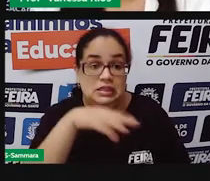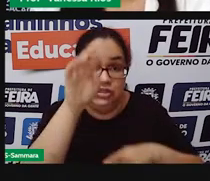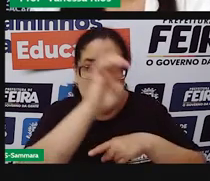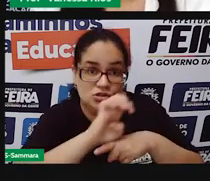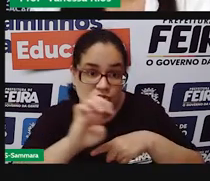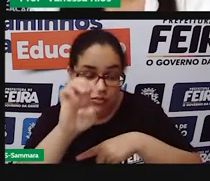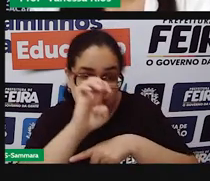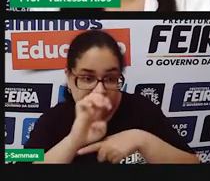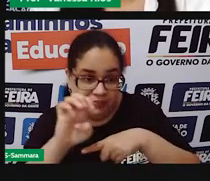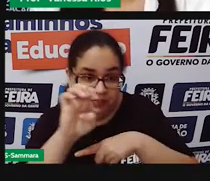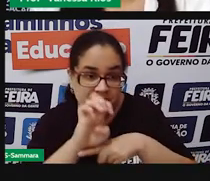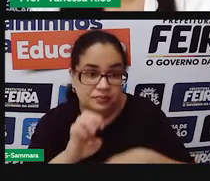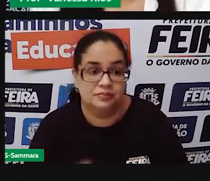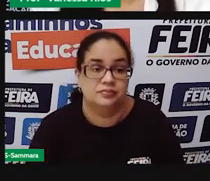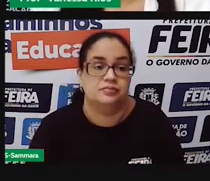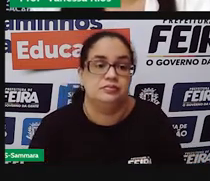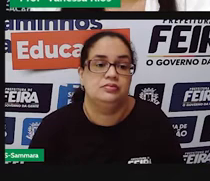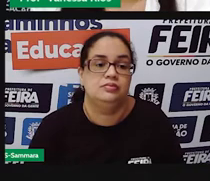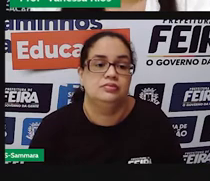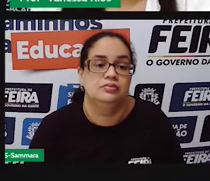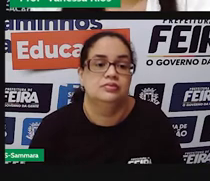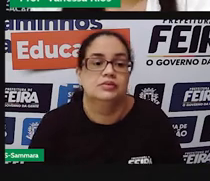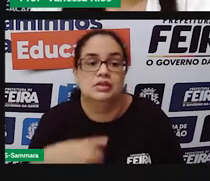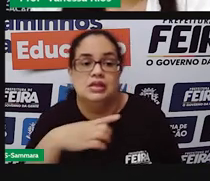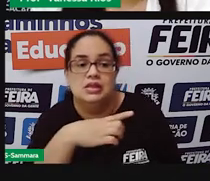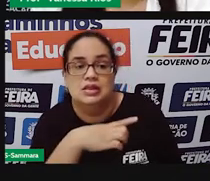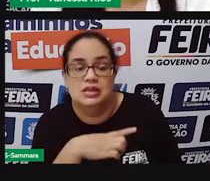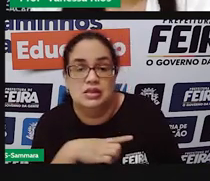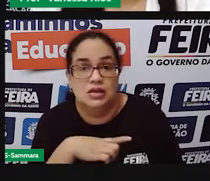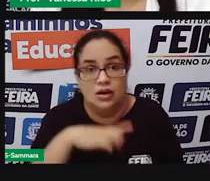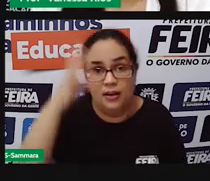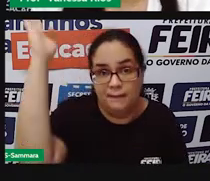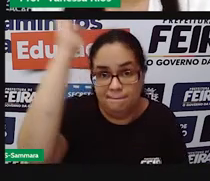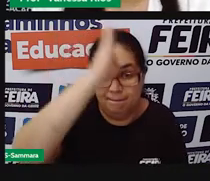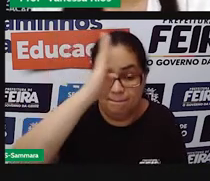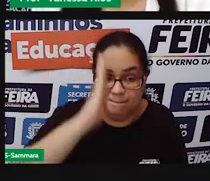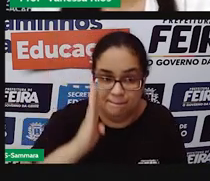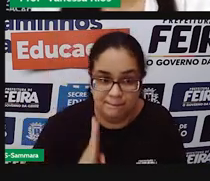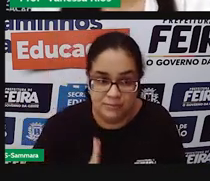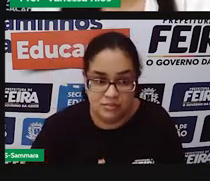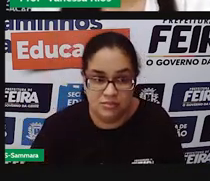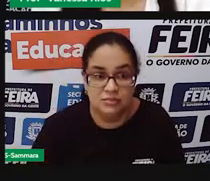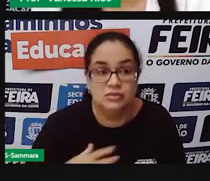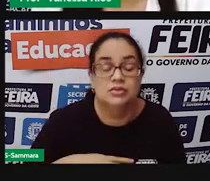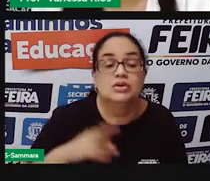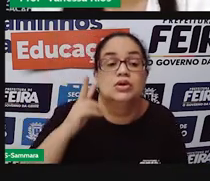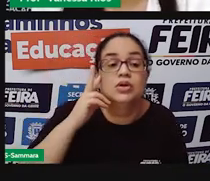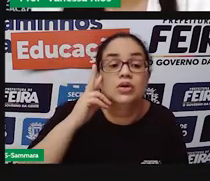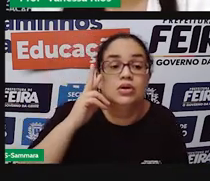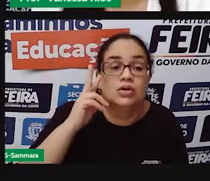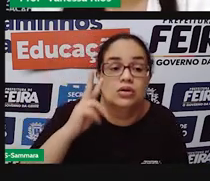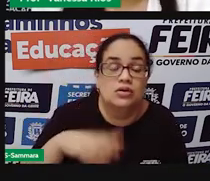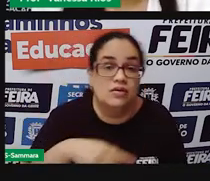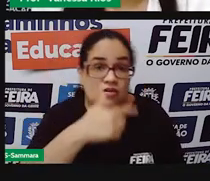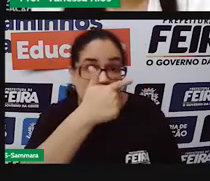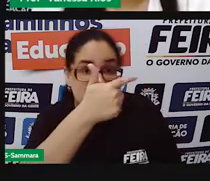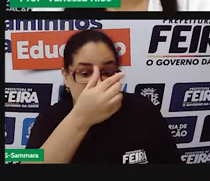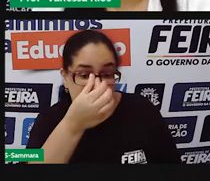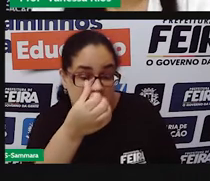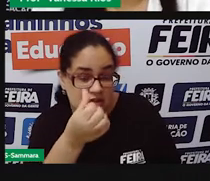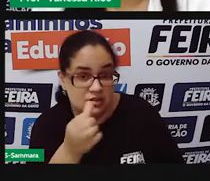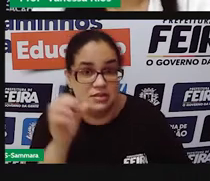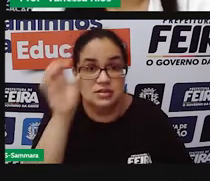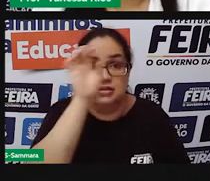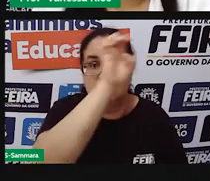né, no caso os Estados que formam aí o Brasil, que a gente já viu que é formado aí por 26 Estados,